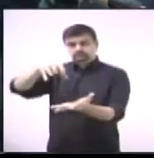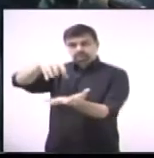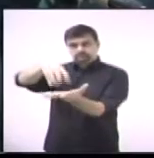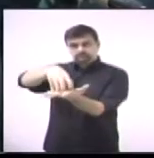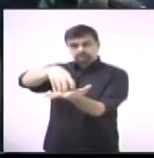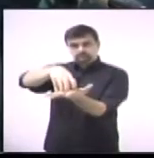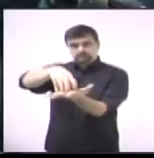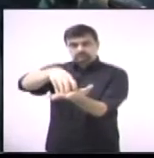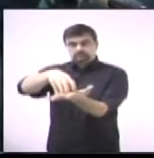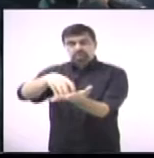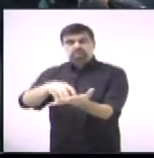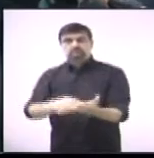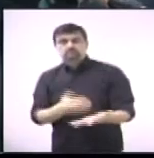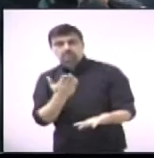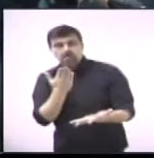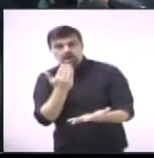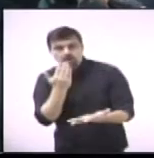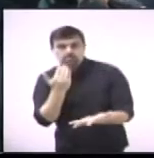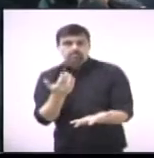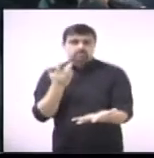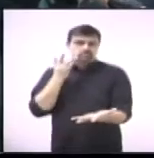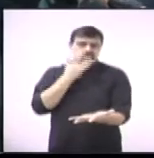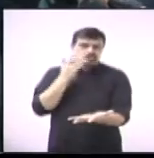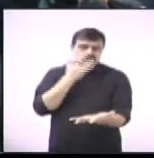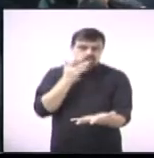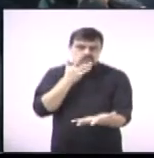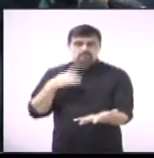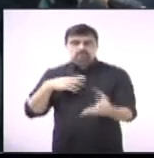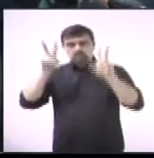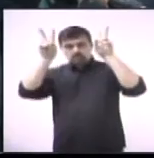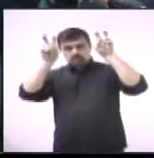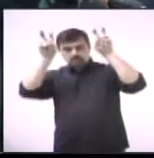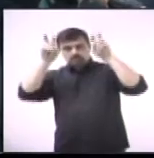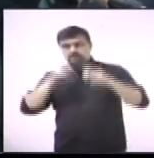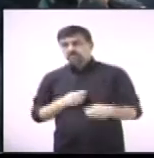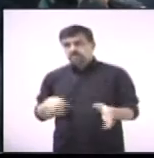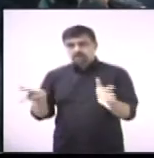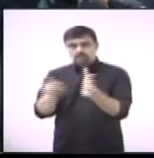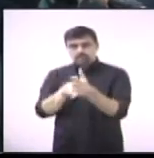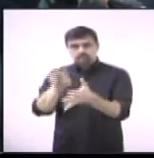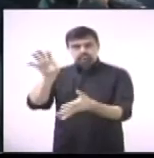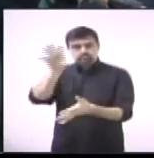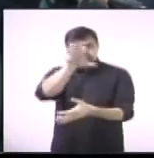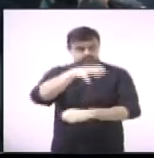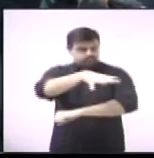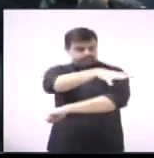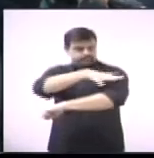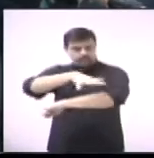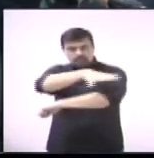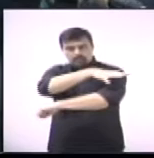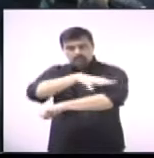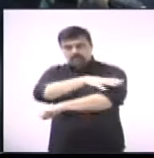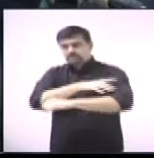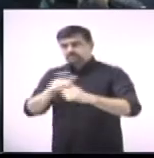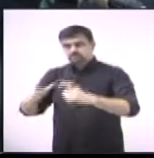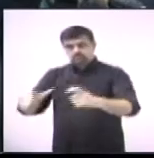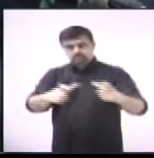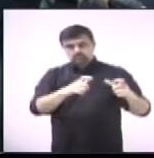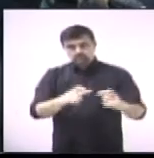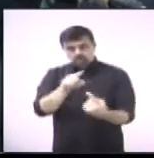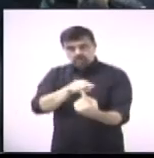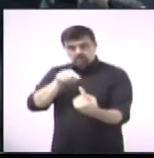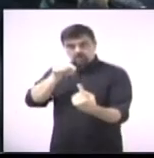típicos e gastronômicos como temáticas regionais em praças, parques e jardins